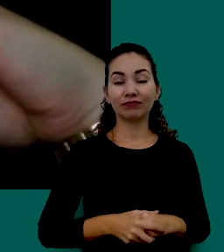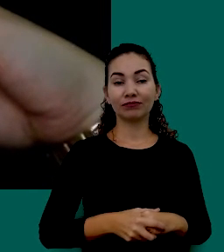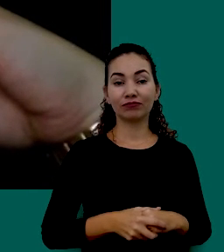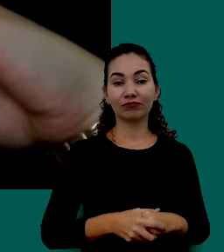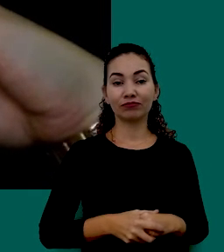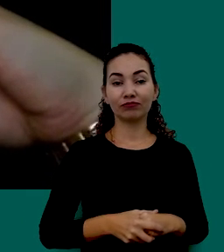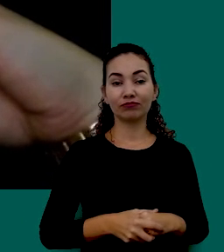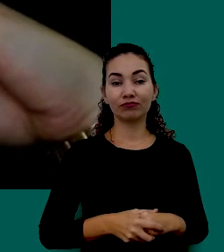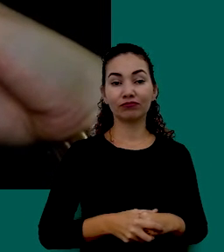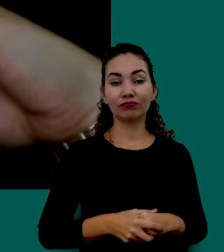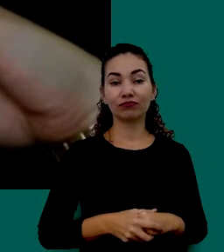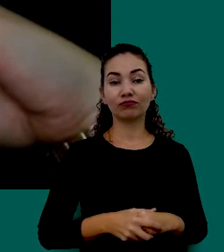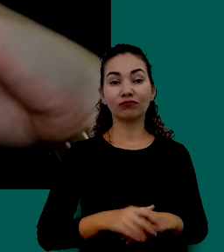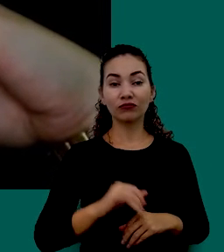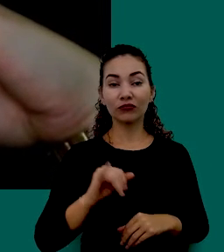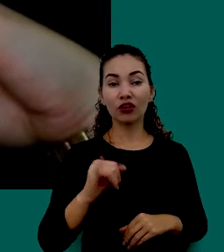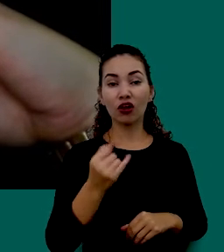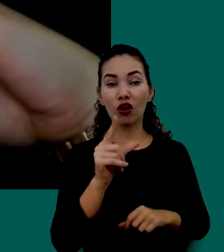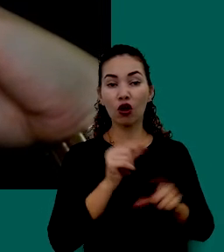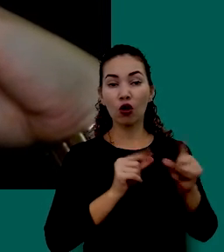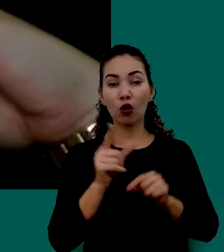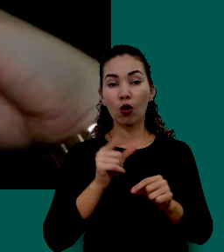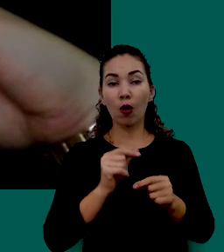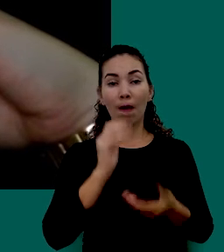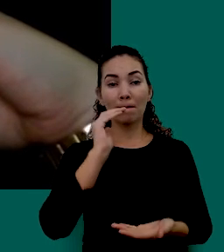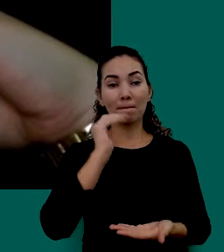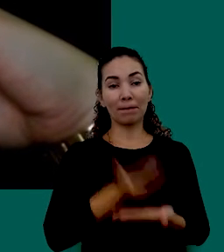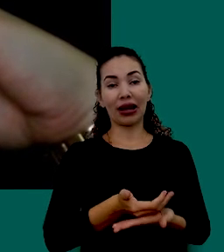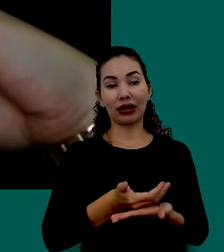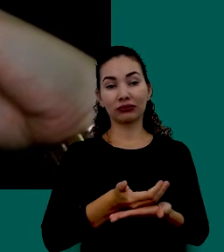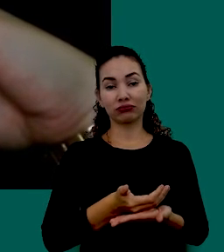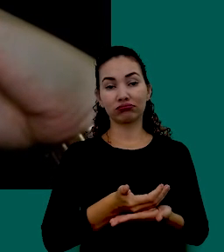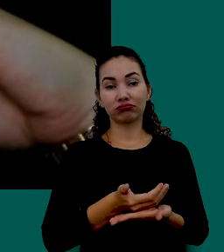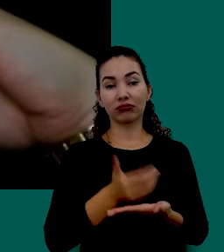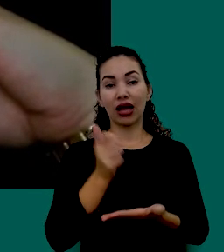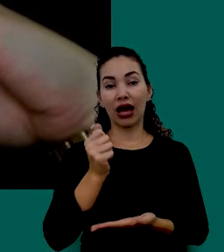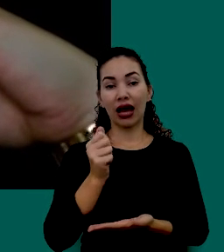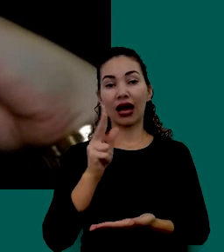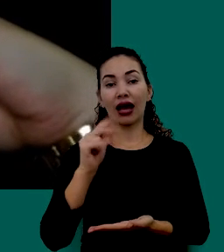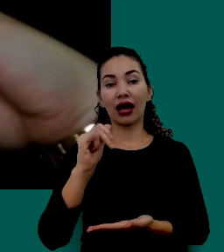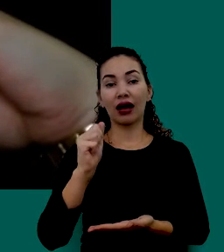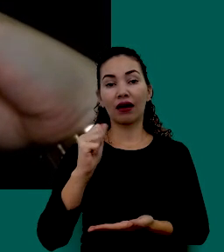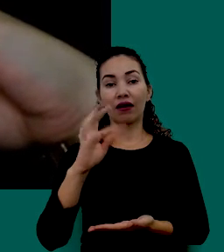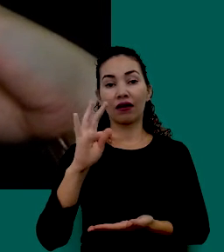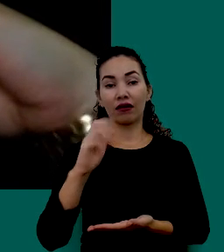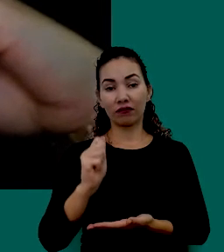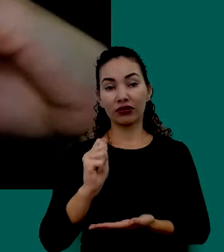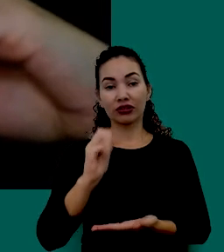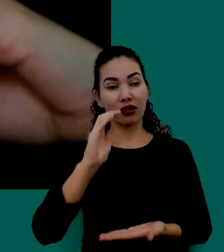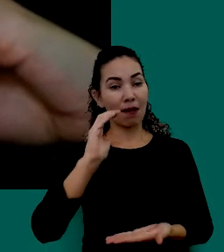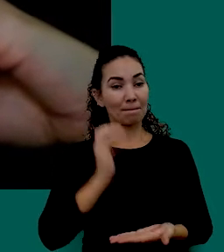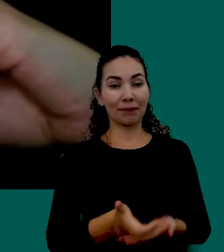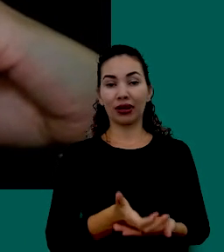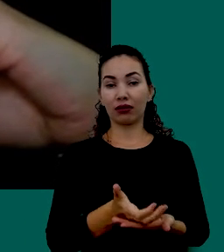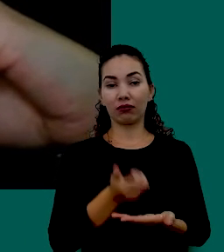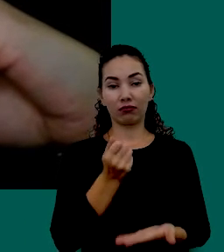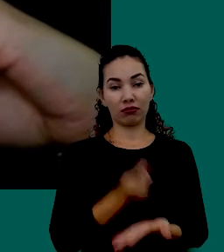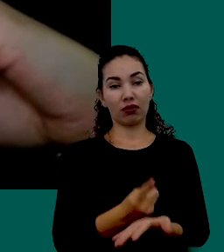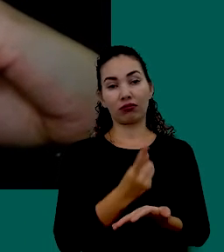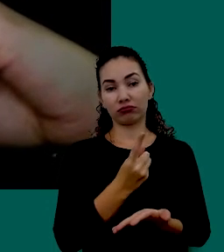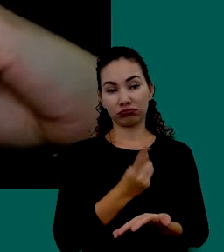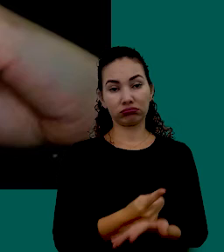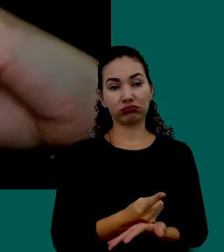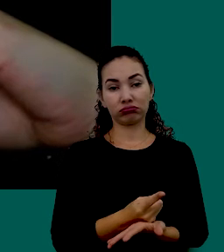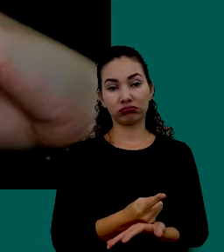Opite Por Pagamentos À Vista Então O Próprio Nome Já Está Dizendo